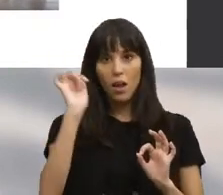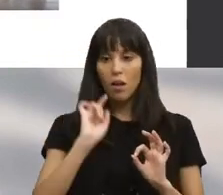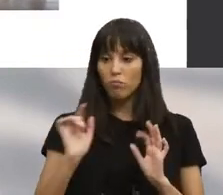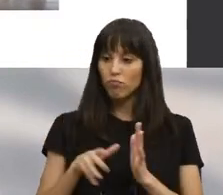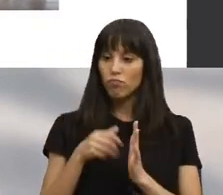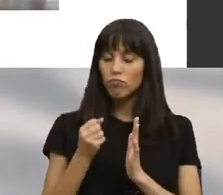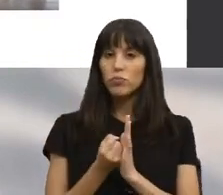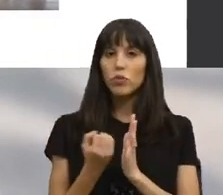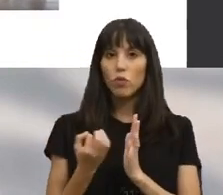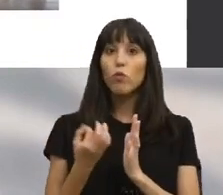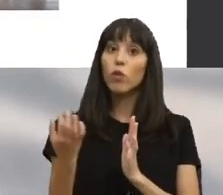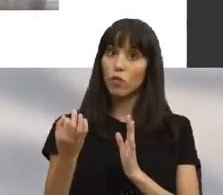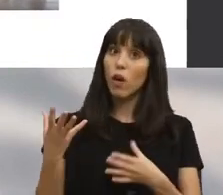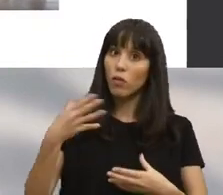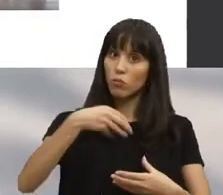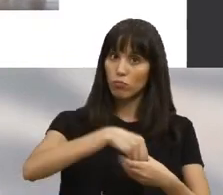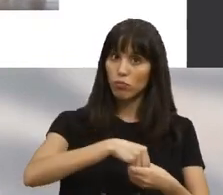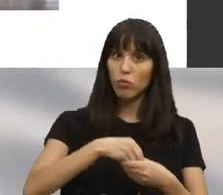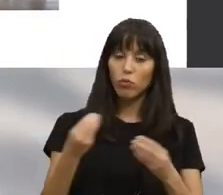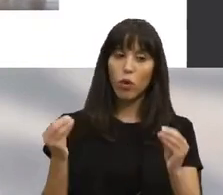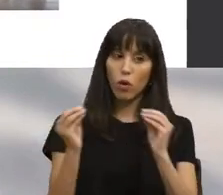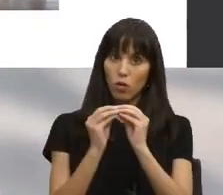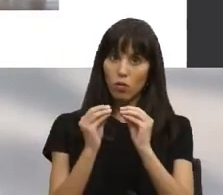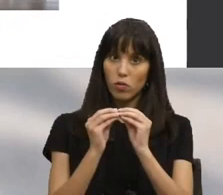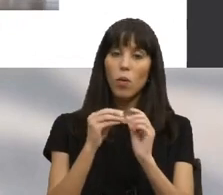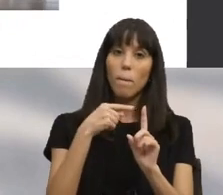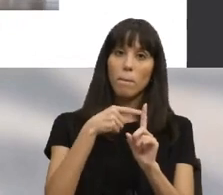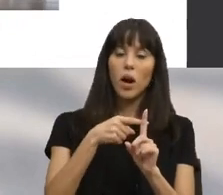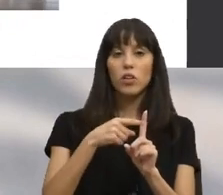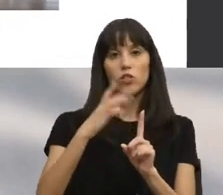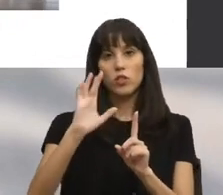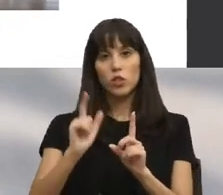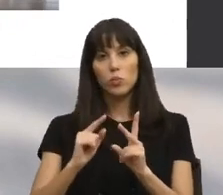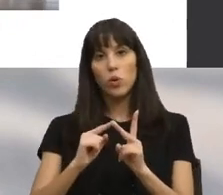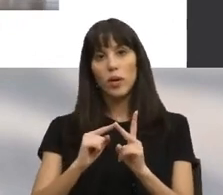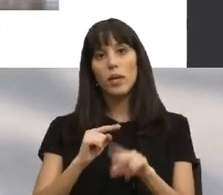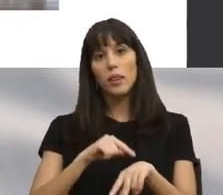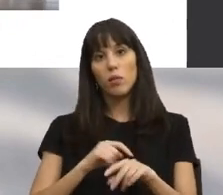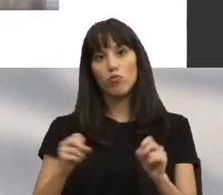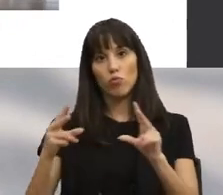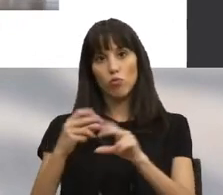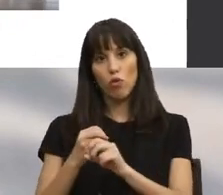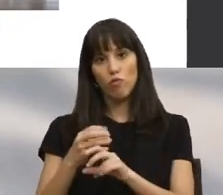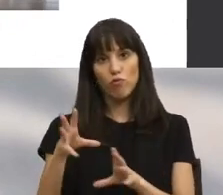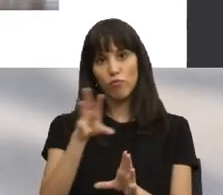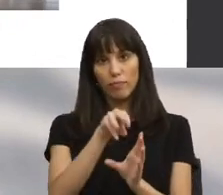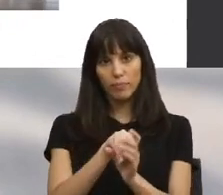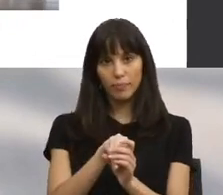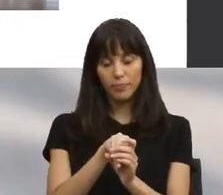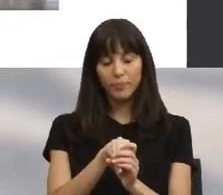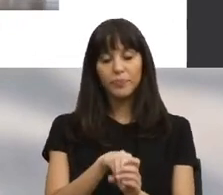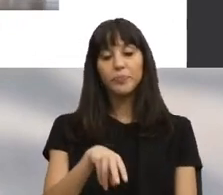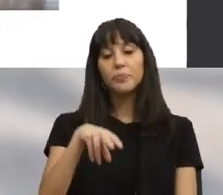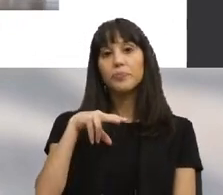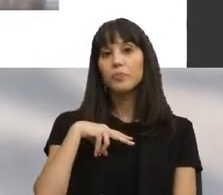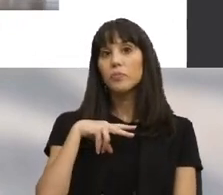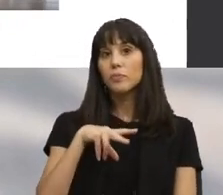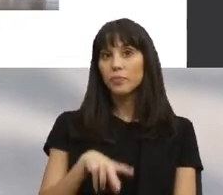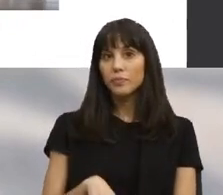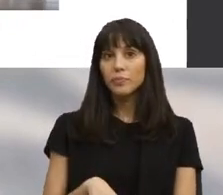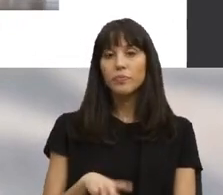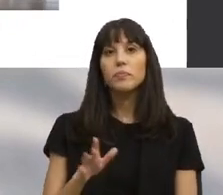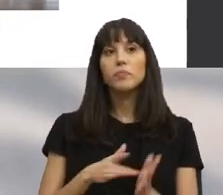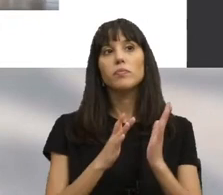que aliás integrou o programa da coligação Mais Lisboa e da coligação Novos Tempos. Portugal não tem uma grande